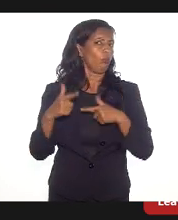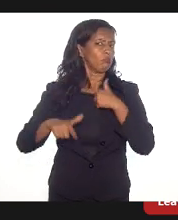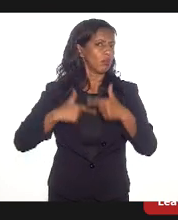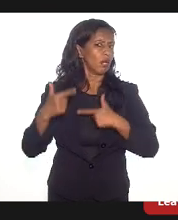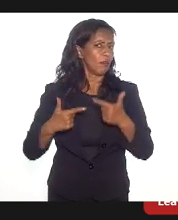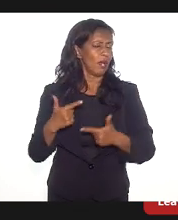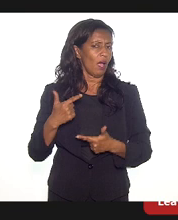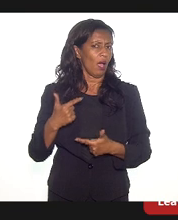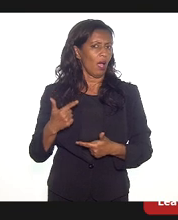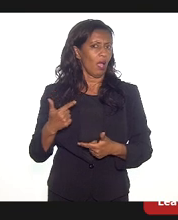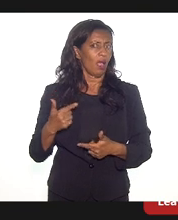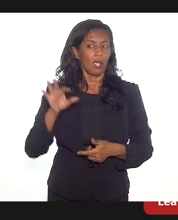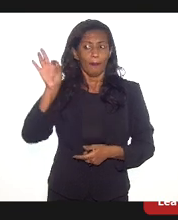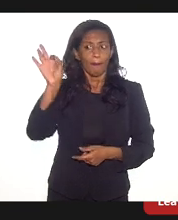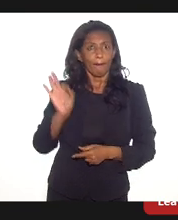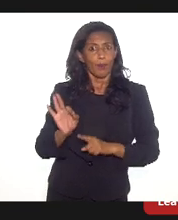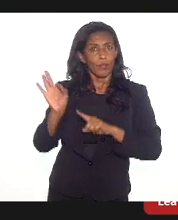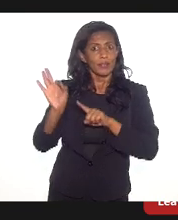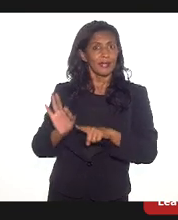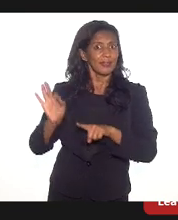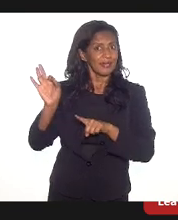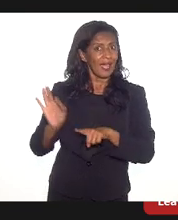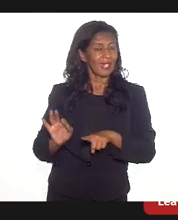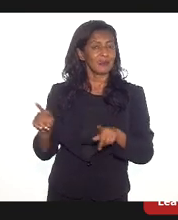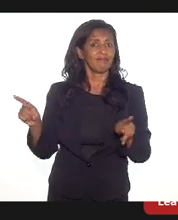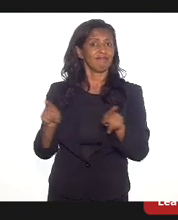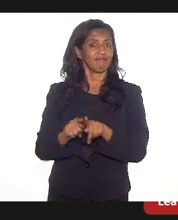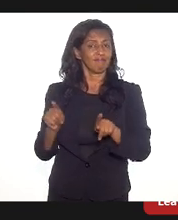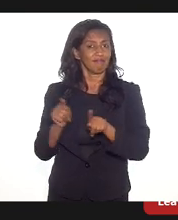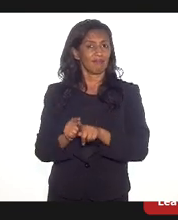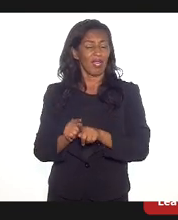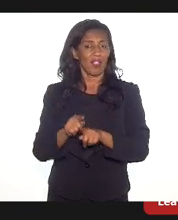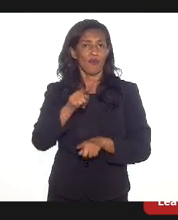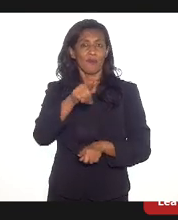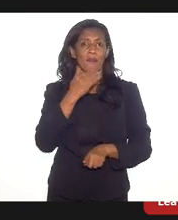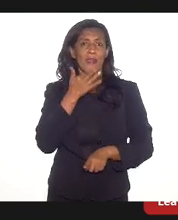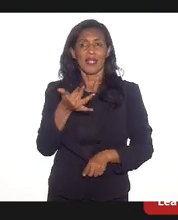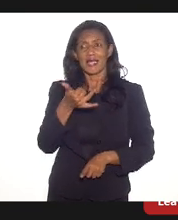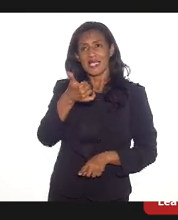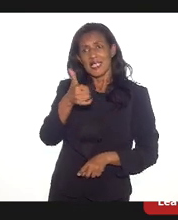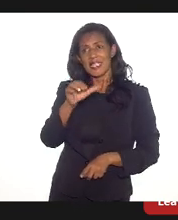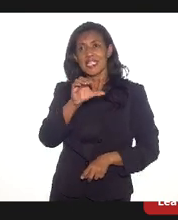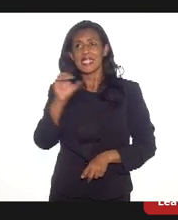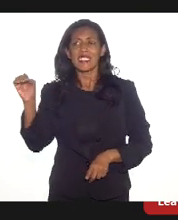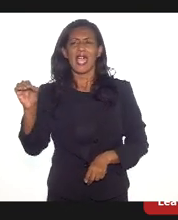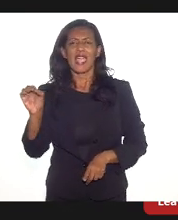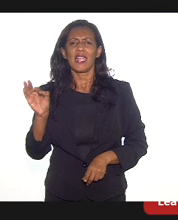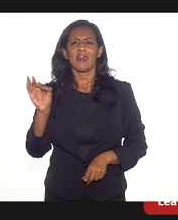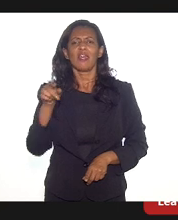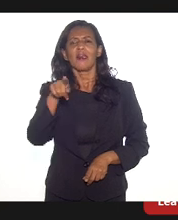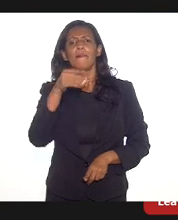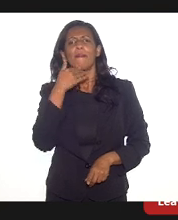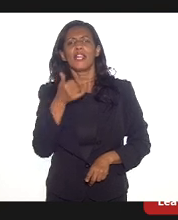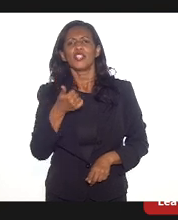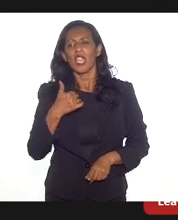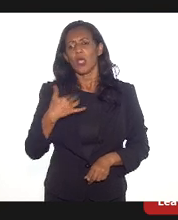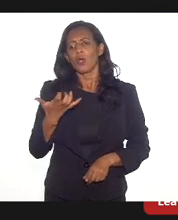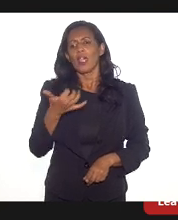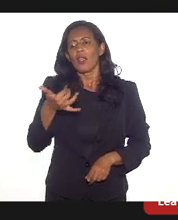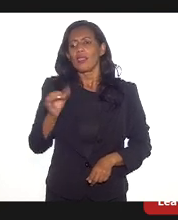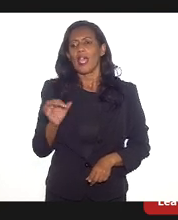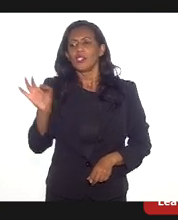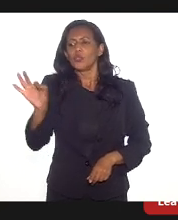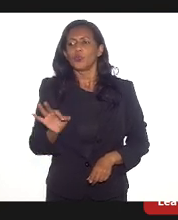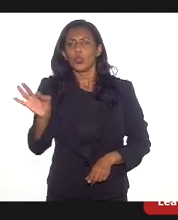até o percentuais. Se coloca 100 e aí pede-se 10%. Quanto que é? as pessoas não sabem